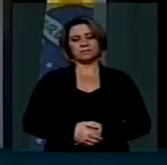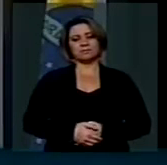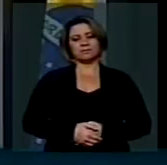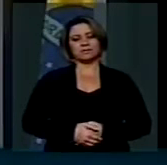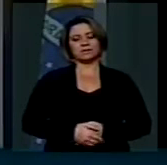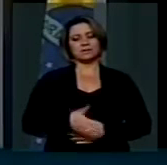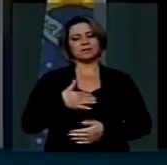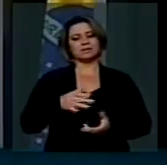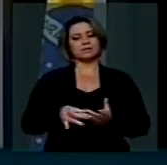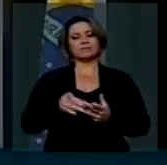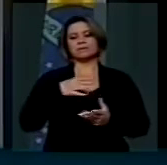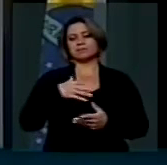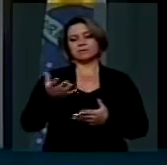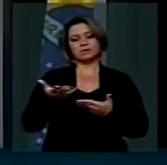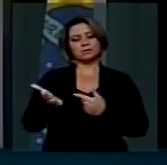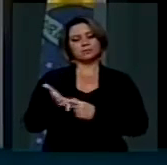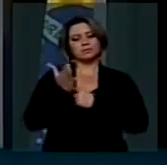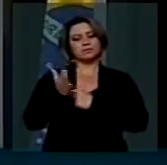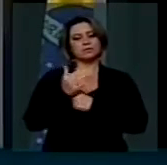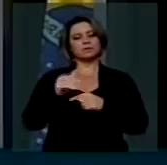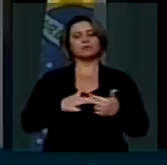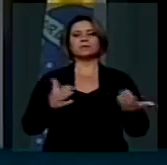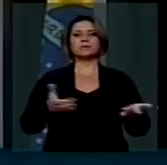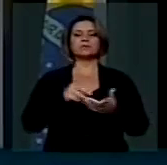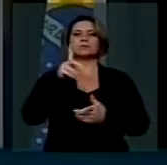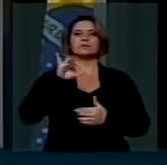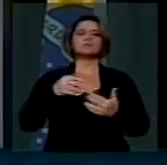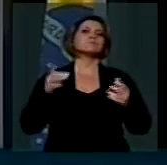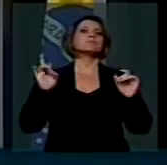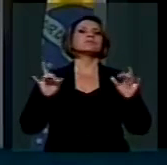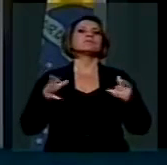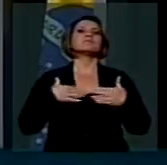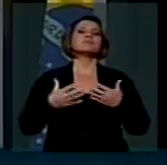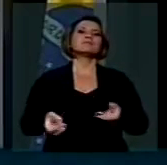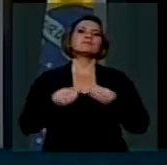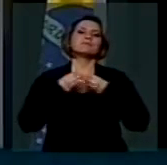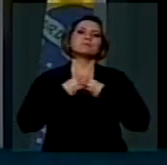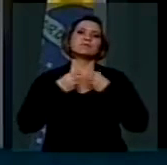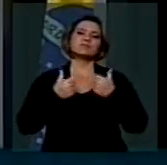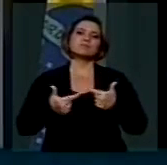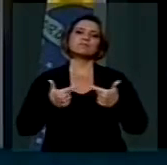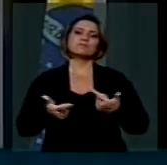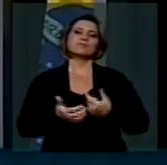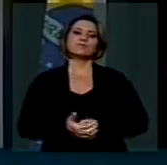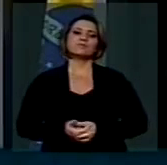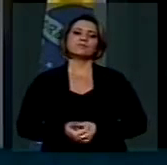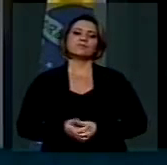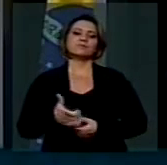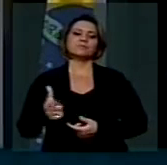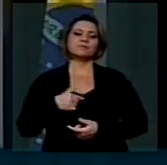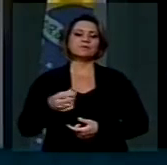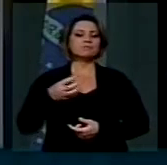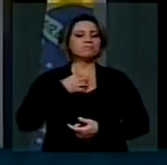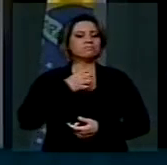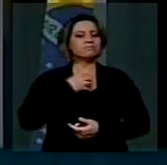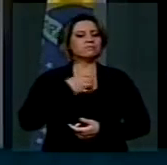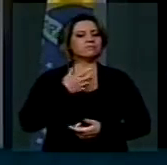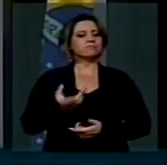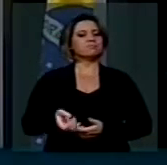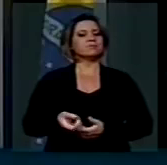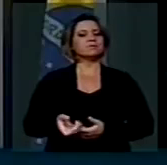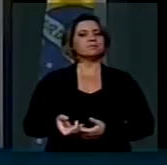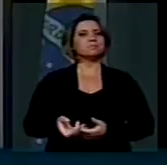que é para mim uma inspiração e hoje, sem dúvida também, me dá oportunidade de, pela sua inspiração, pelo